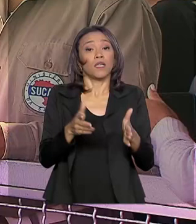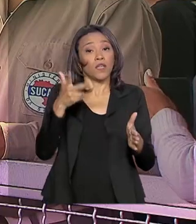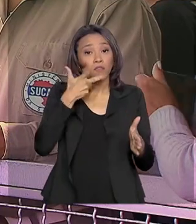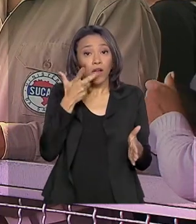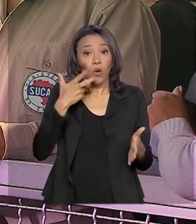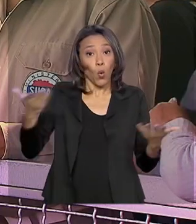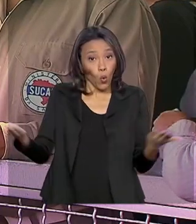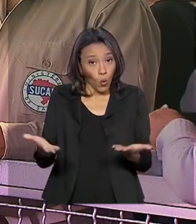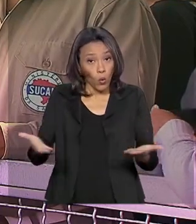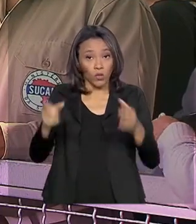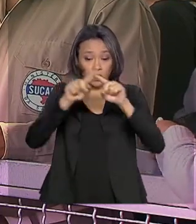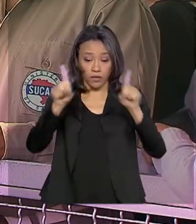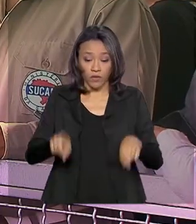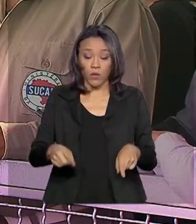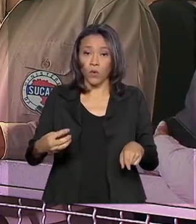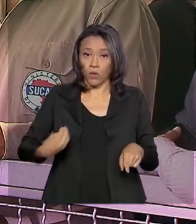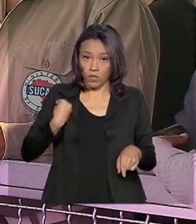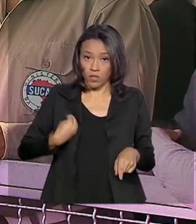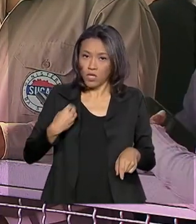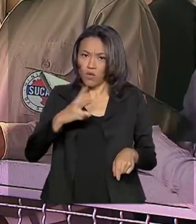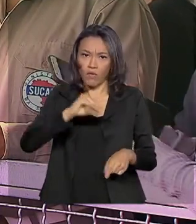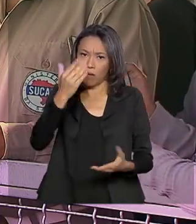servidores não vão perder nada, vão continuar com todos os seus direitos.